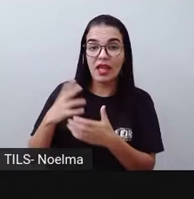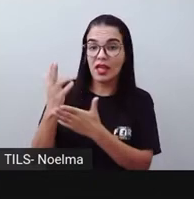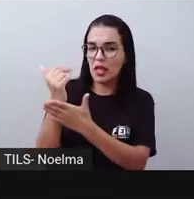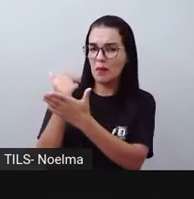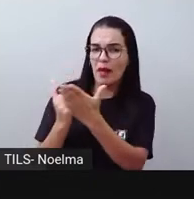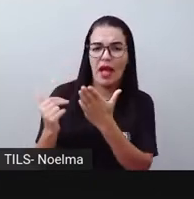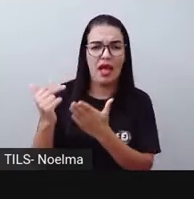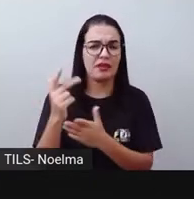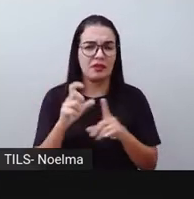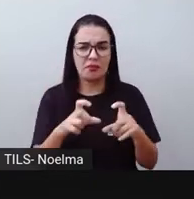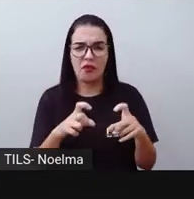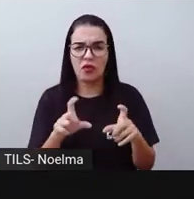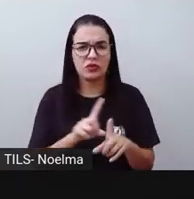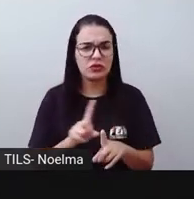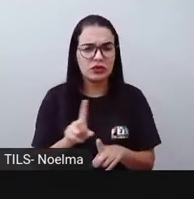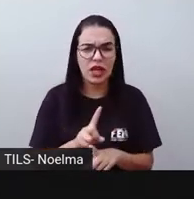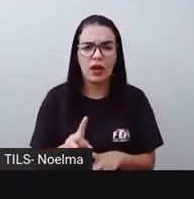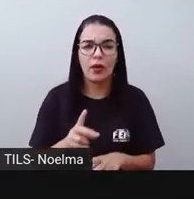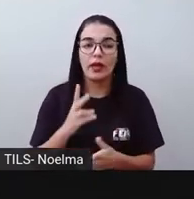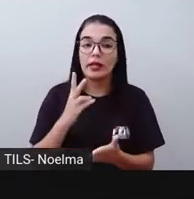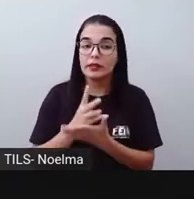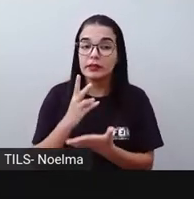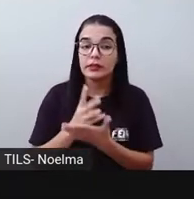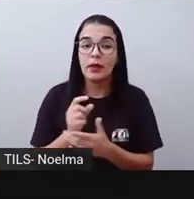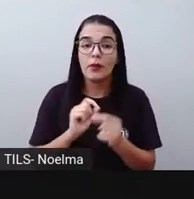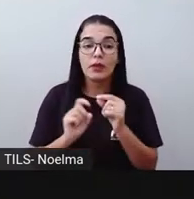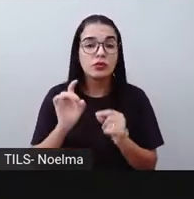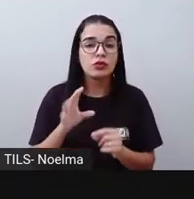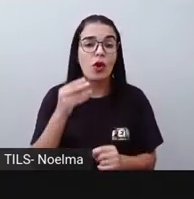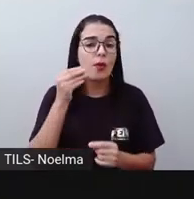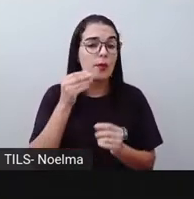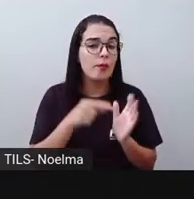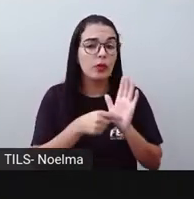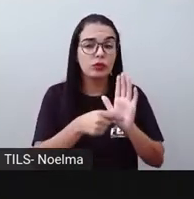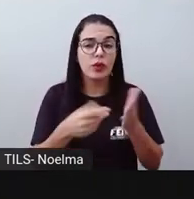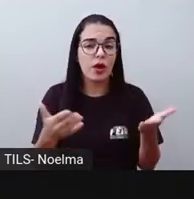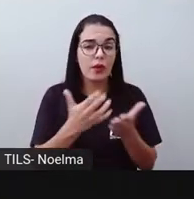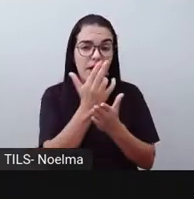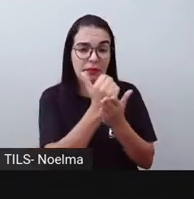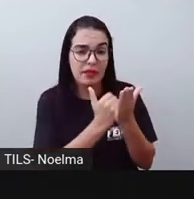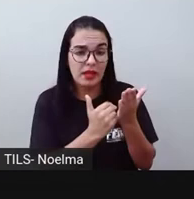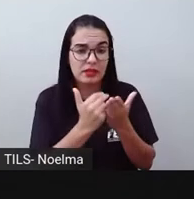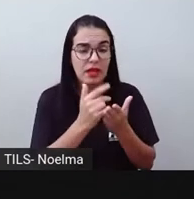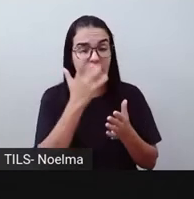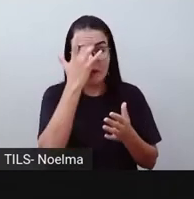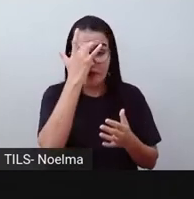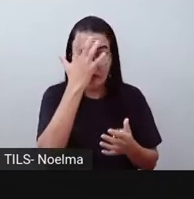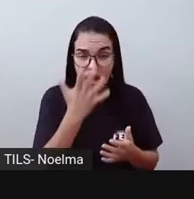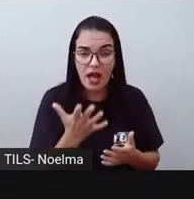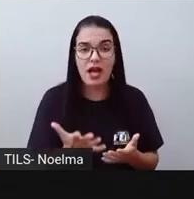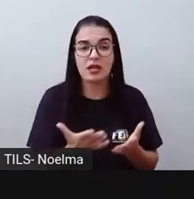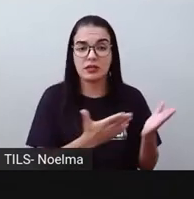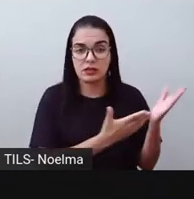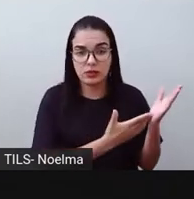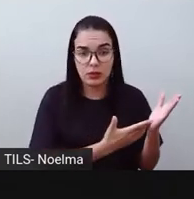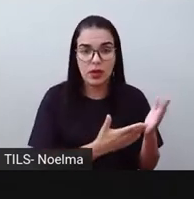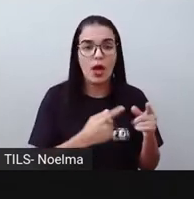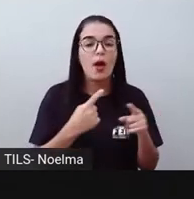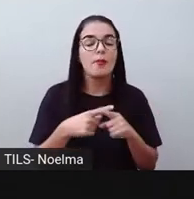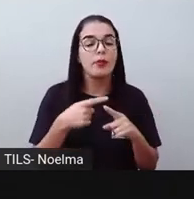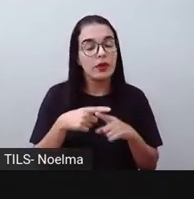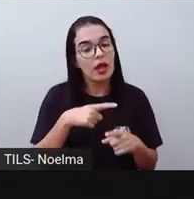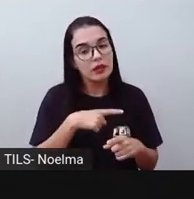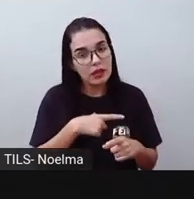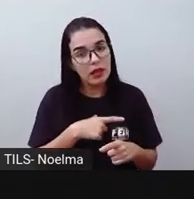uma adição entre dois números relativamente grandes por meio de desenhos. Aí foi fácil mostrar através de ilustrações porque nós